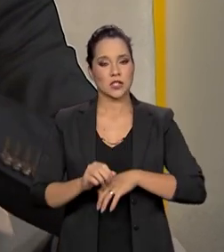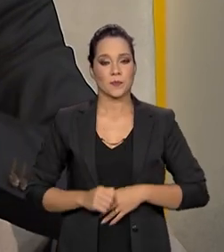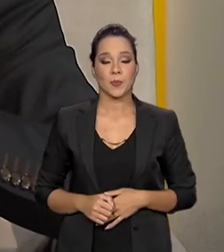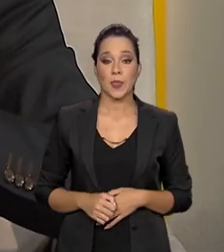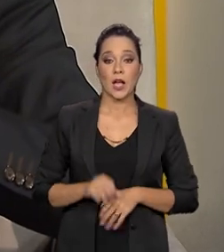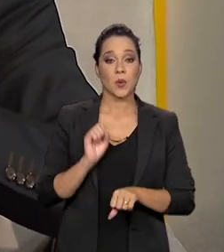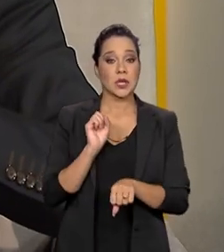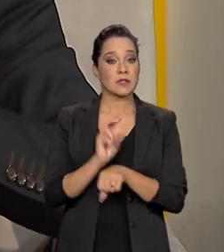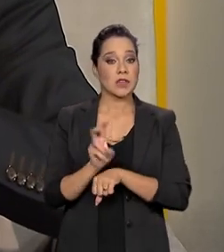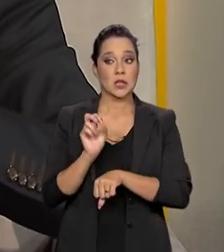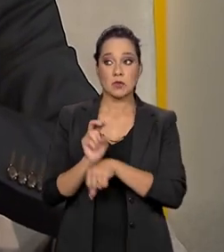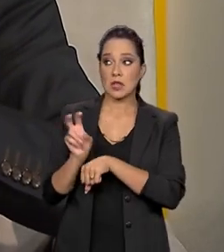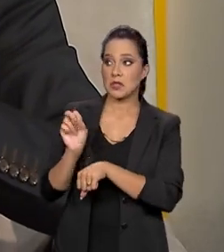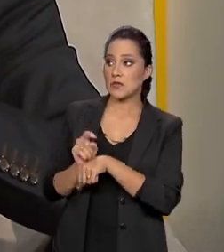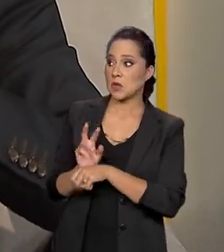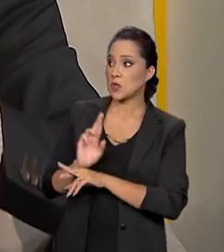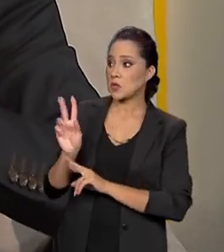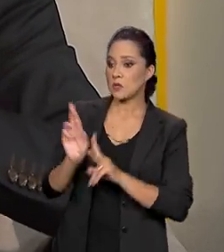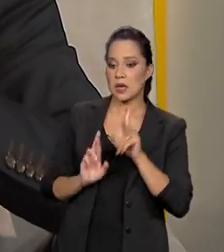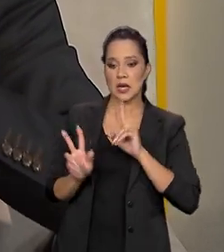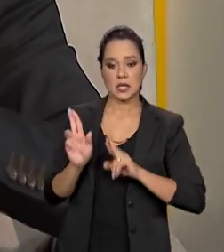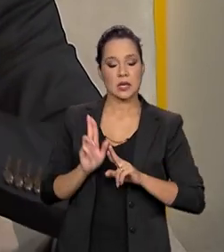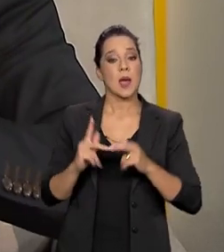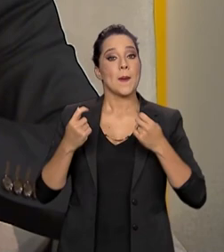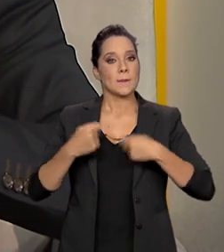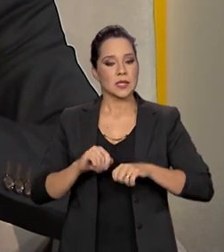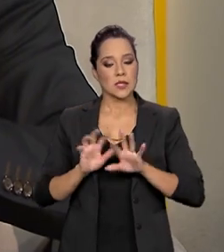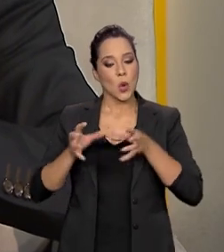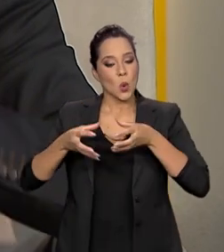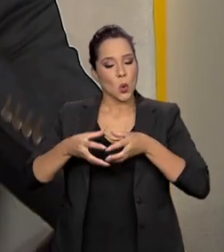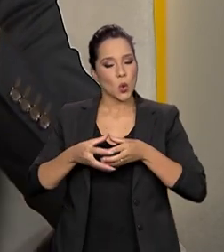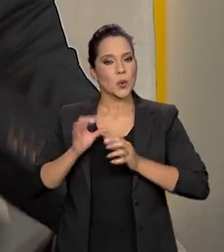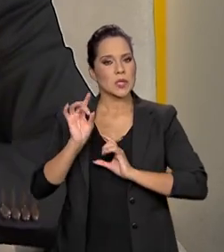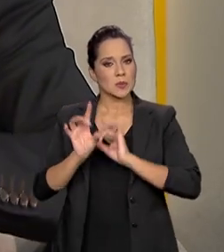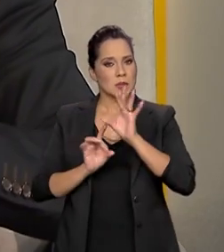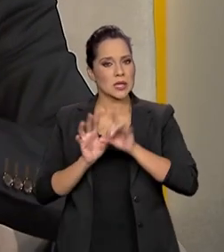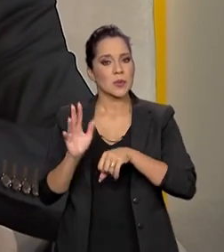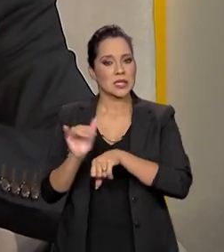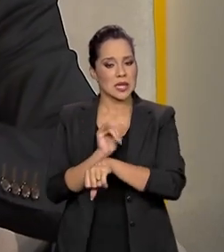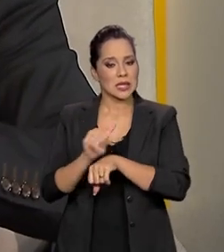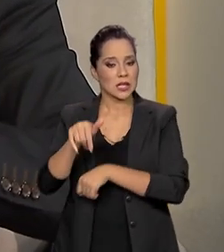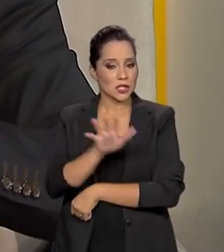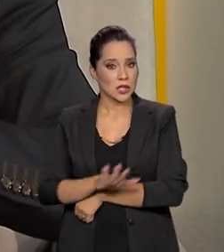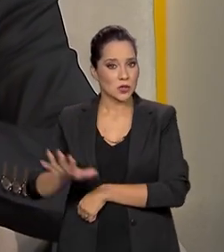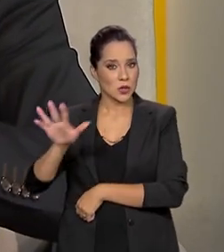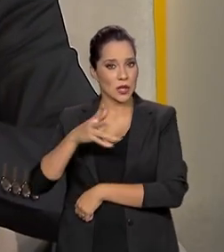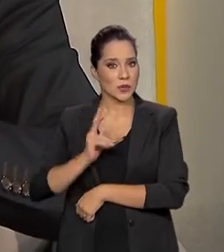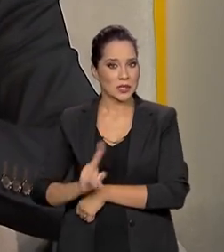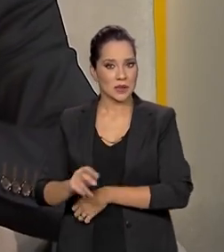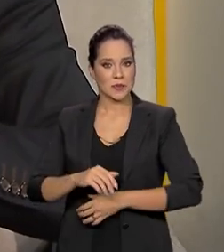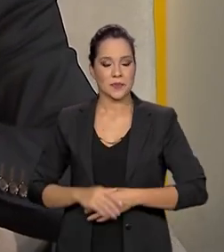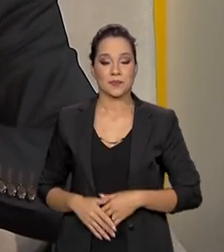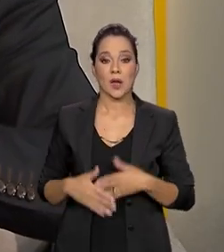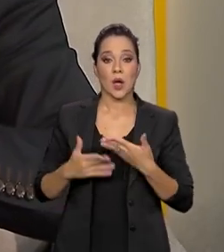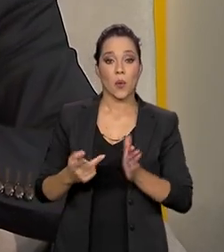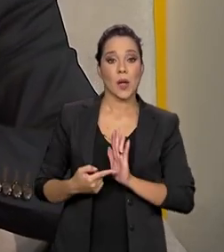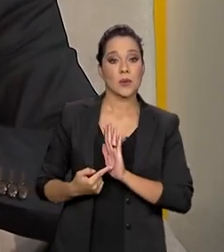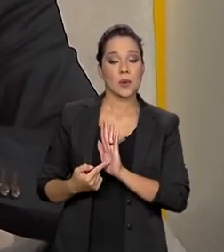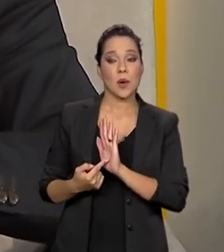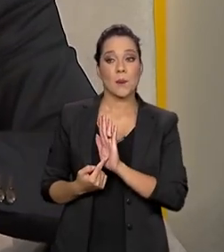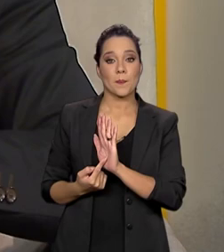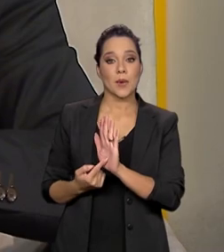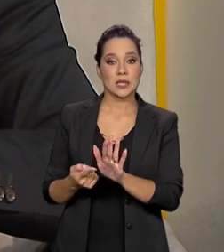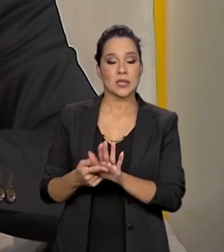surgindo, nós temos que ter um comitê de especialistas, uma estratégia nacional perene. Então, quando apareceu